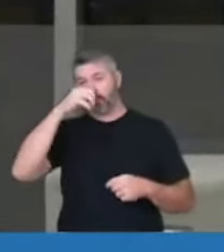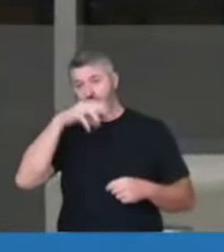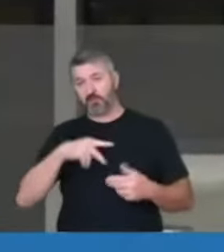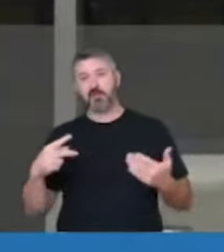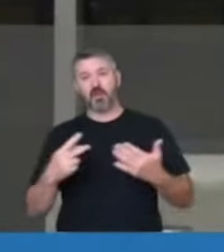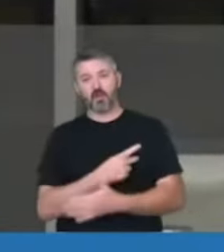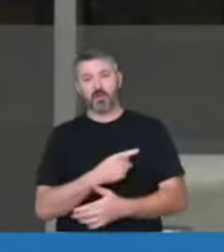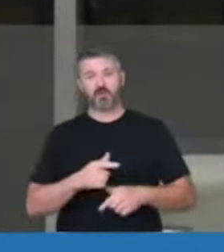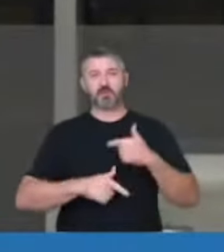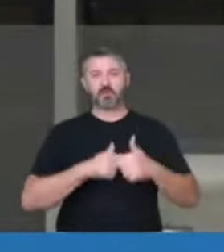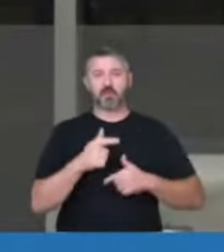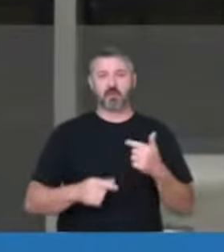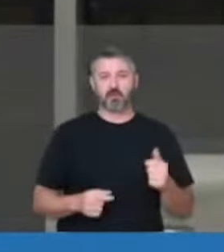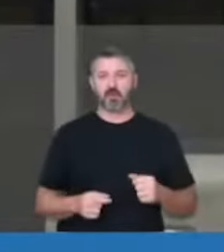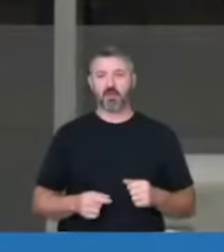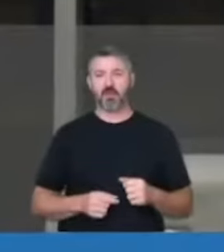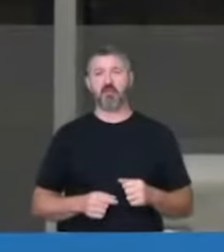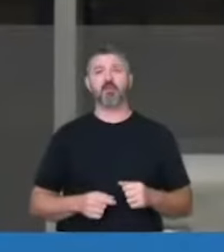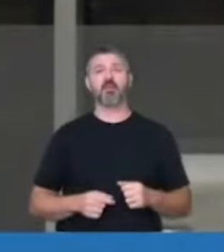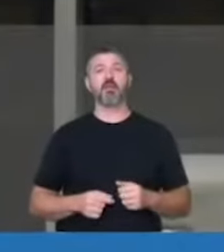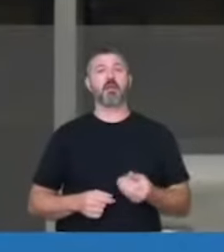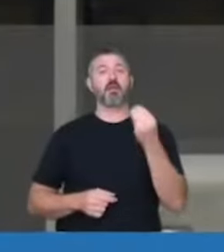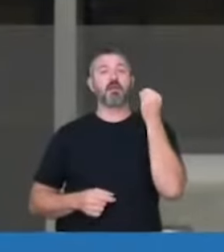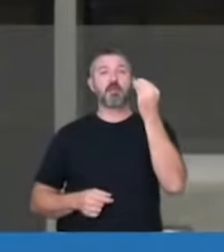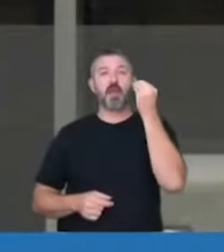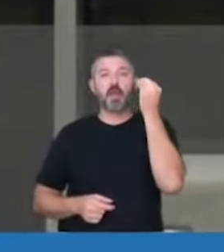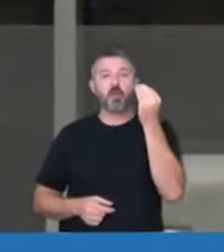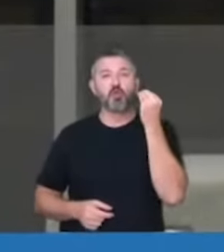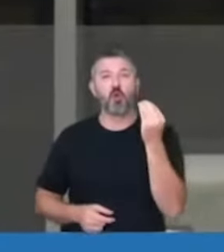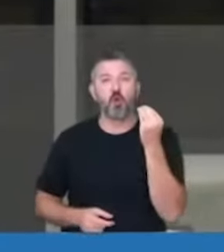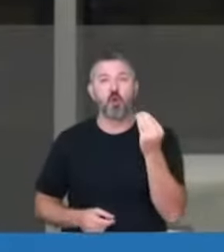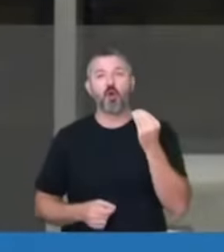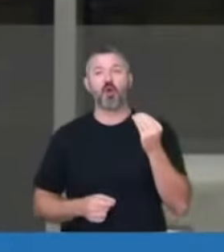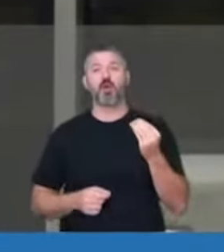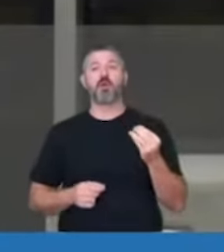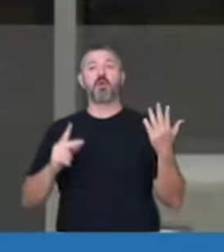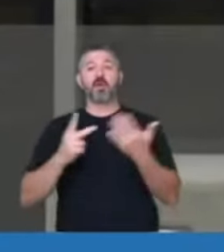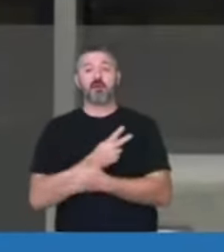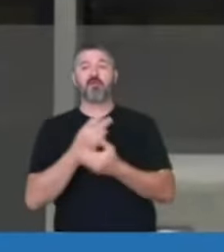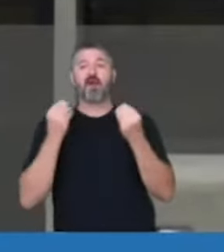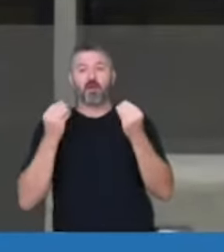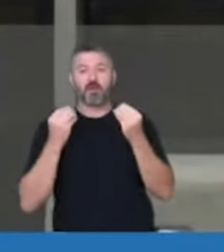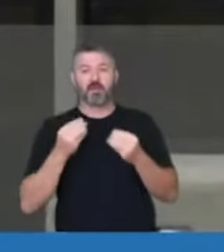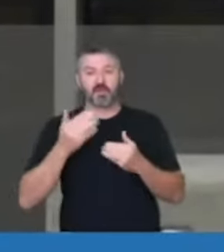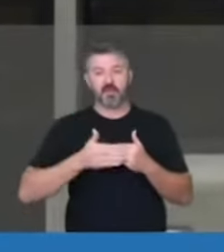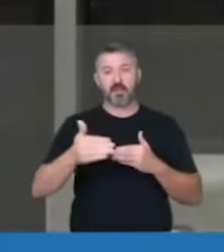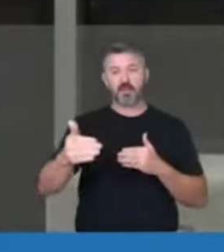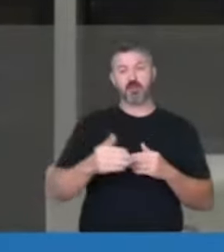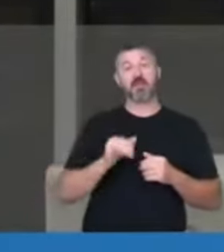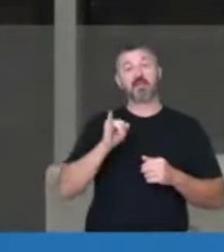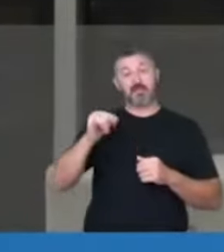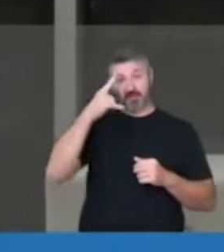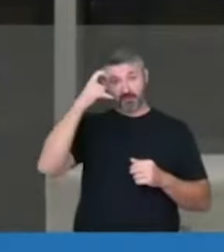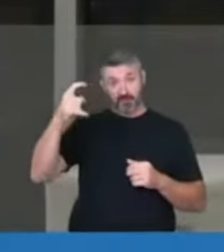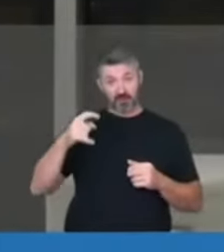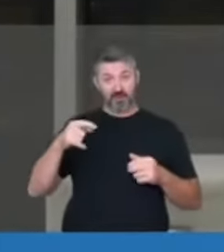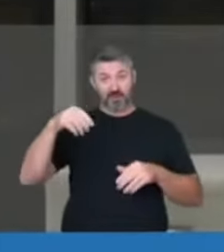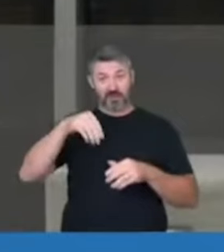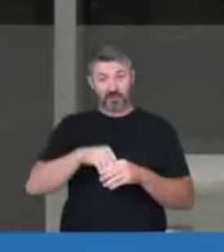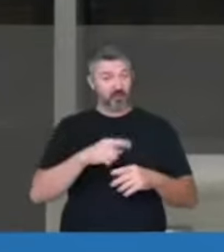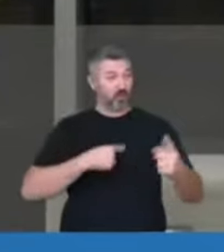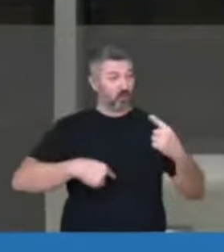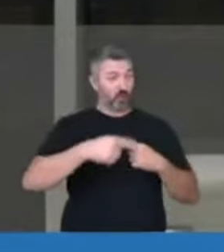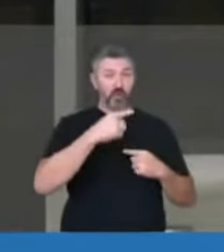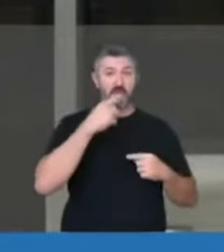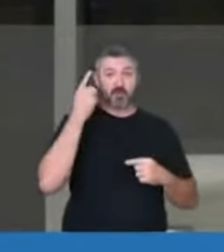acometido os trabalhos. aonde nós chegaremos, aonde nós chegaremos se a escala da violência entre nós